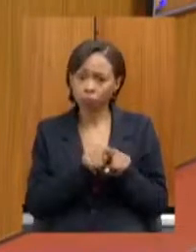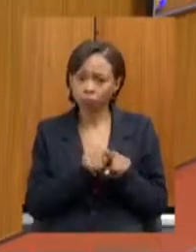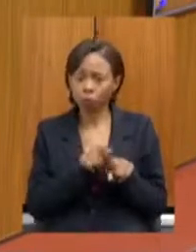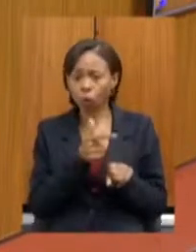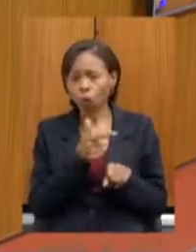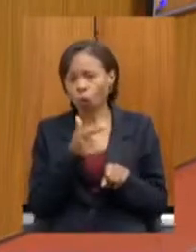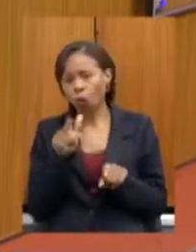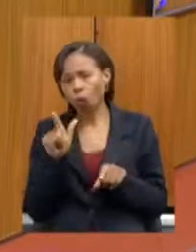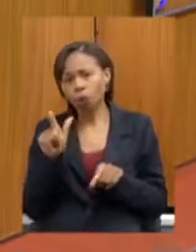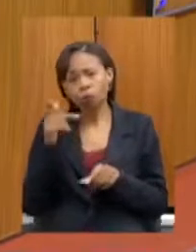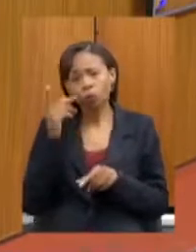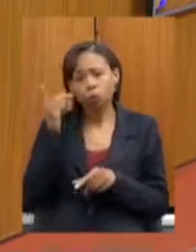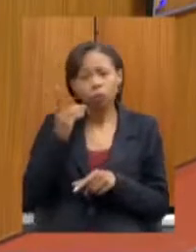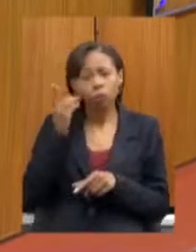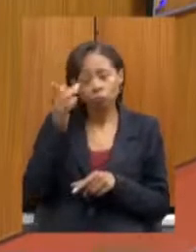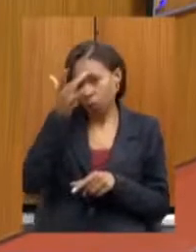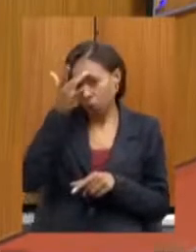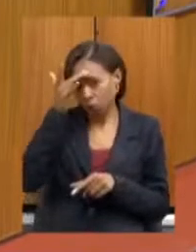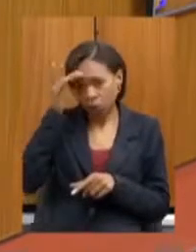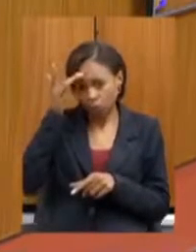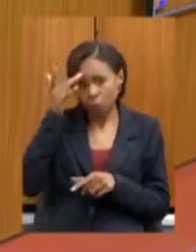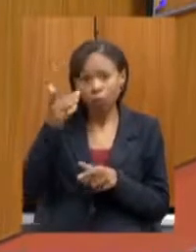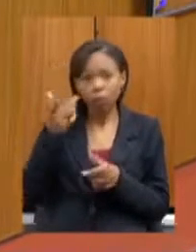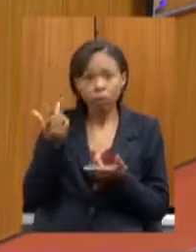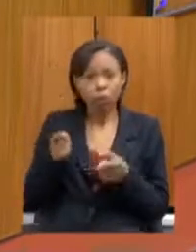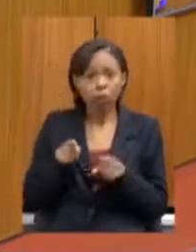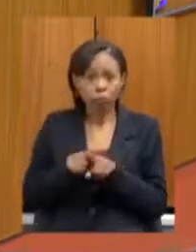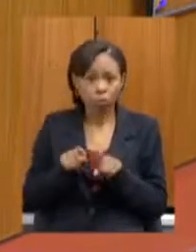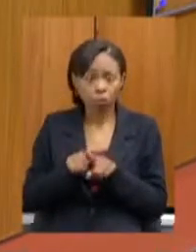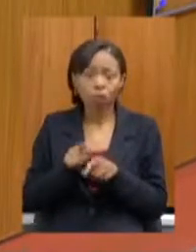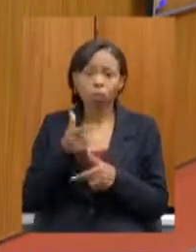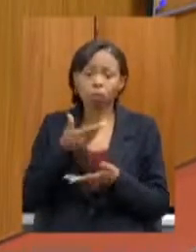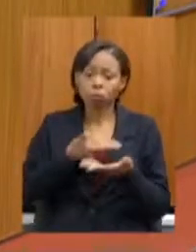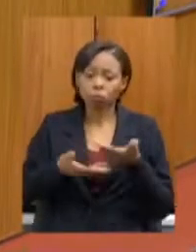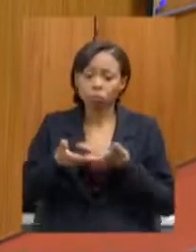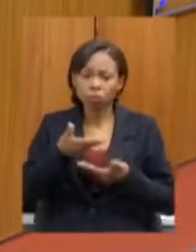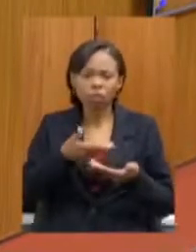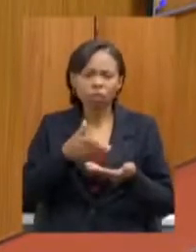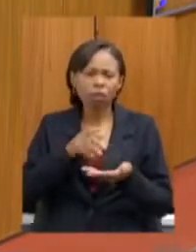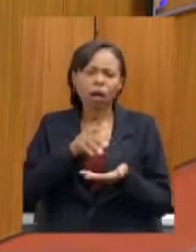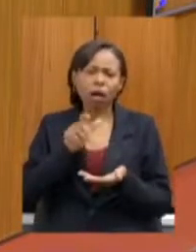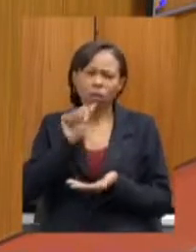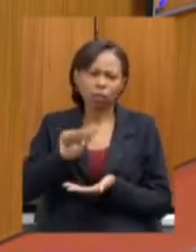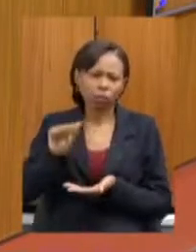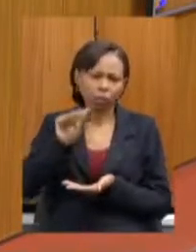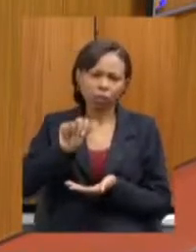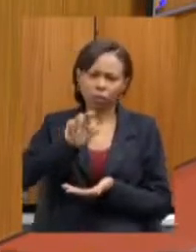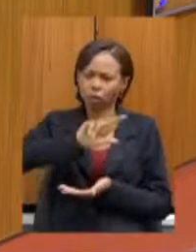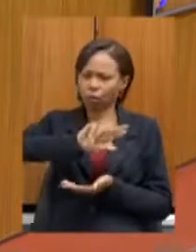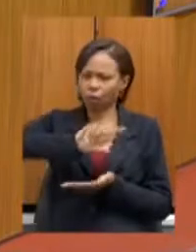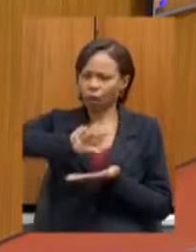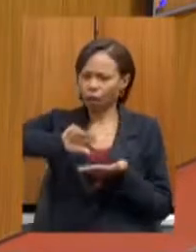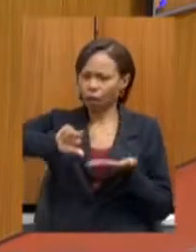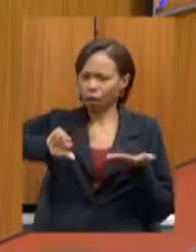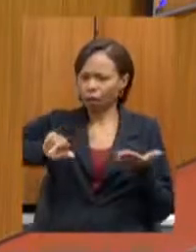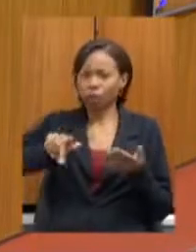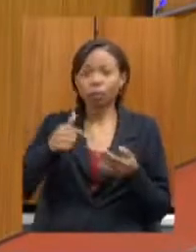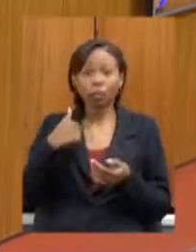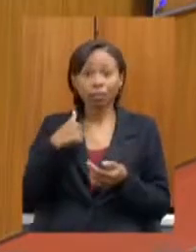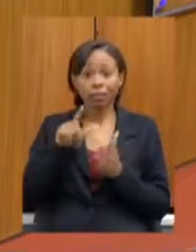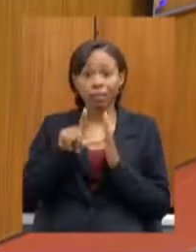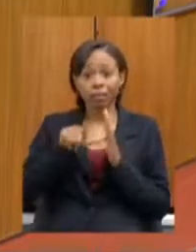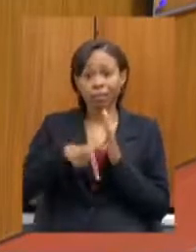também todos que estão envolvidos nessa questão, são diversas associações. Eu me atrasei um pouco, porque eu estava reunido